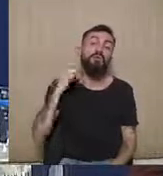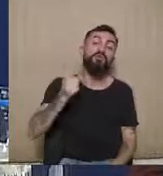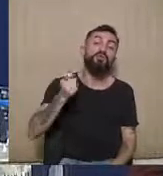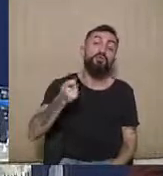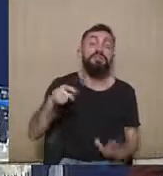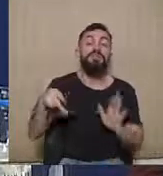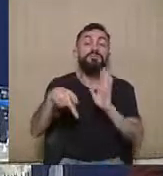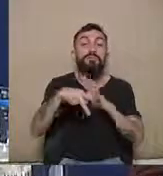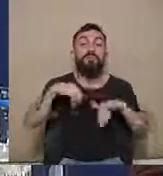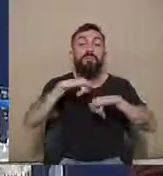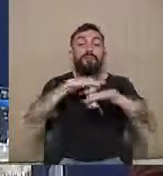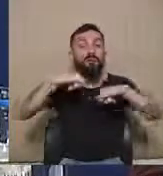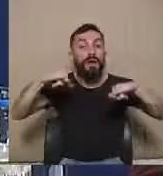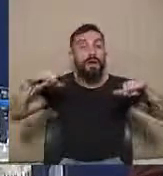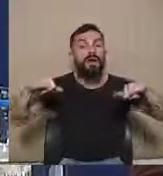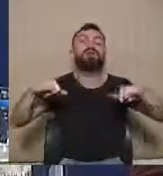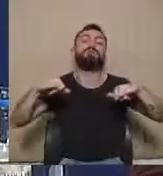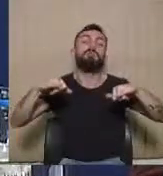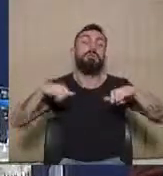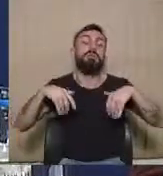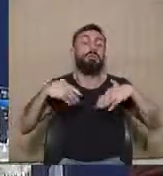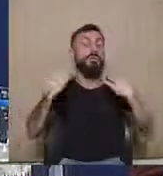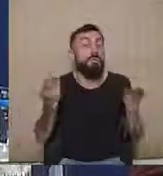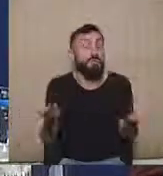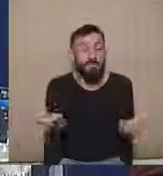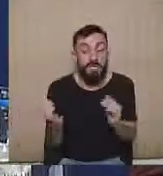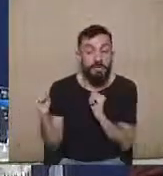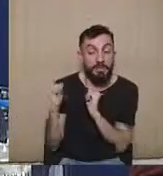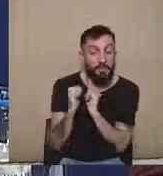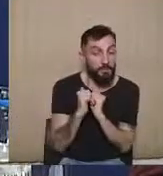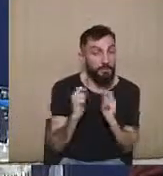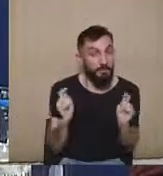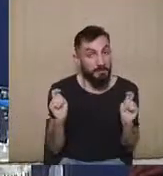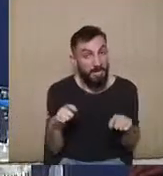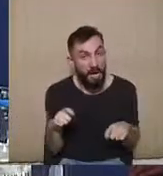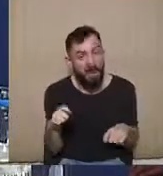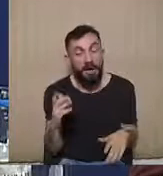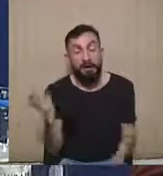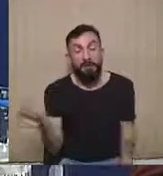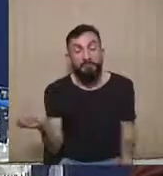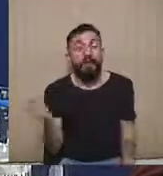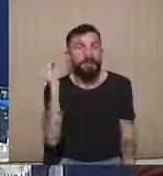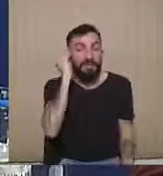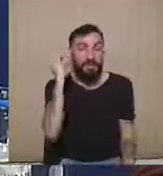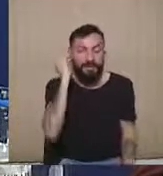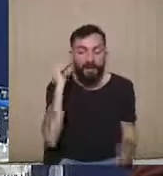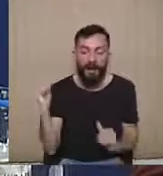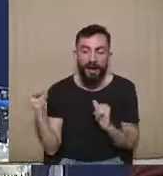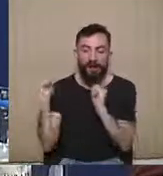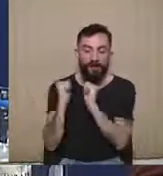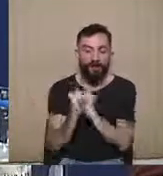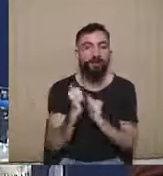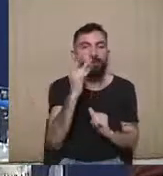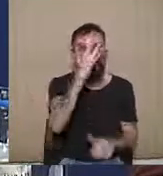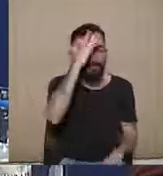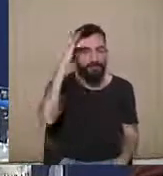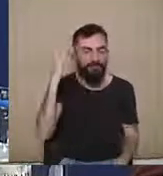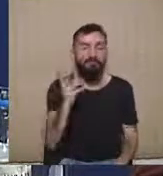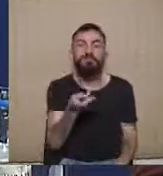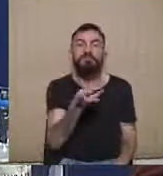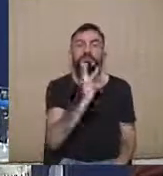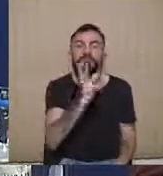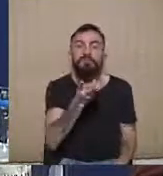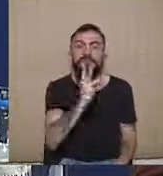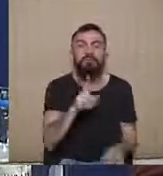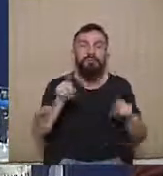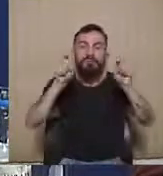não deveriam ter ao seu lado, e eu não sei se existiria essa possibilidade, de terem lá pessoas que fossem expertos em informática e que